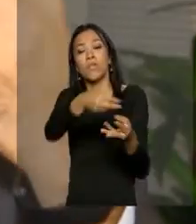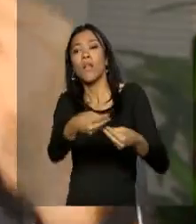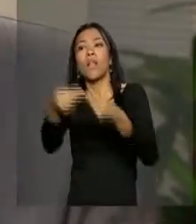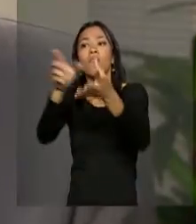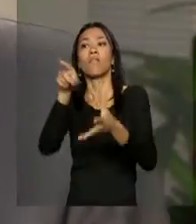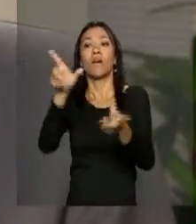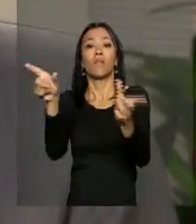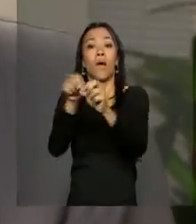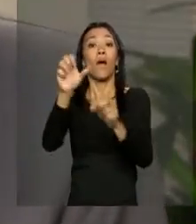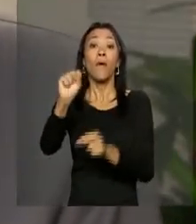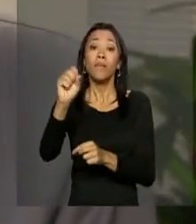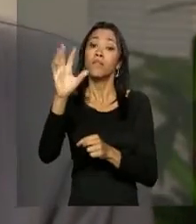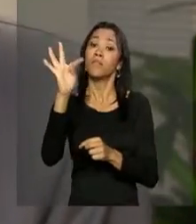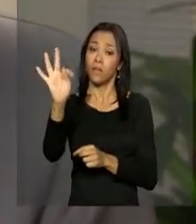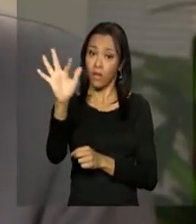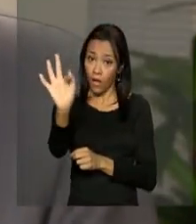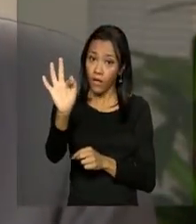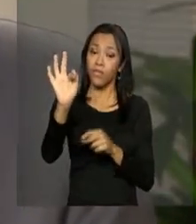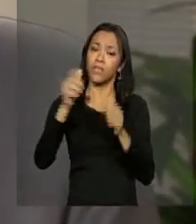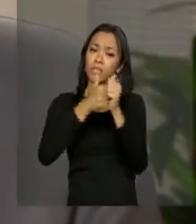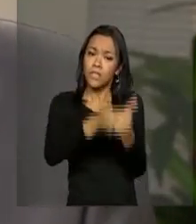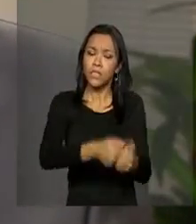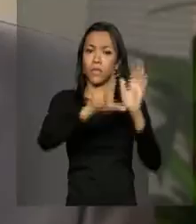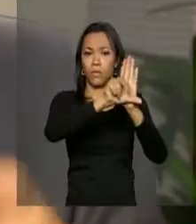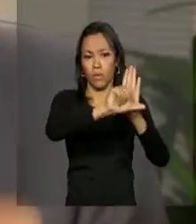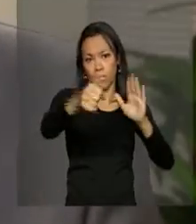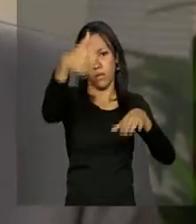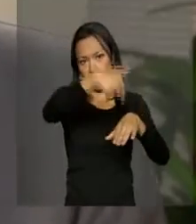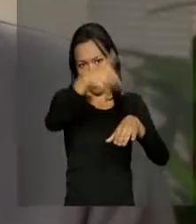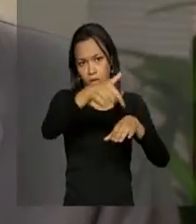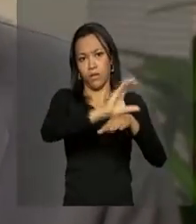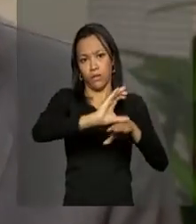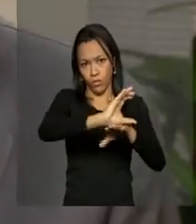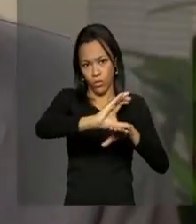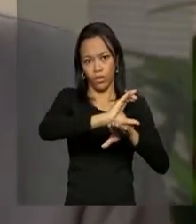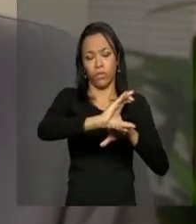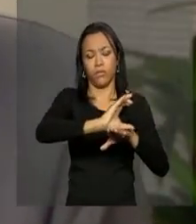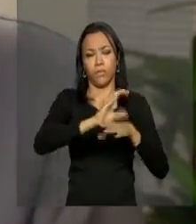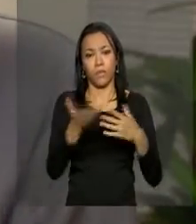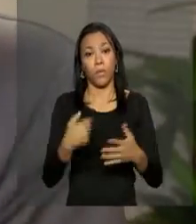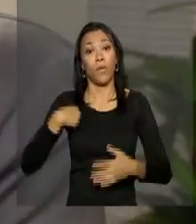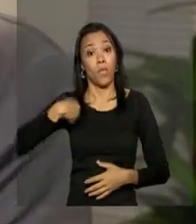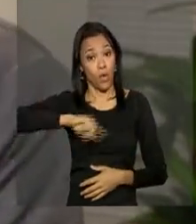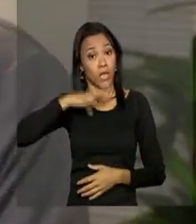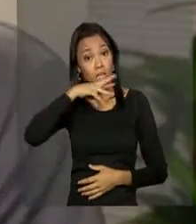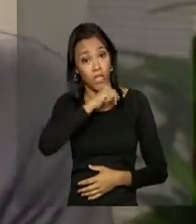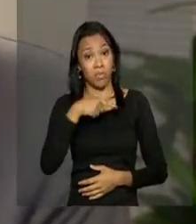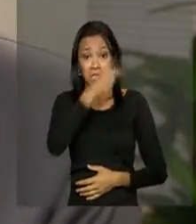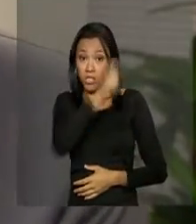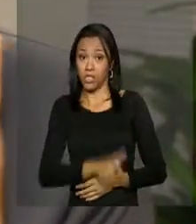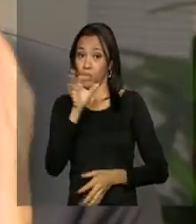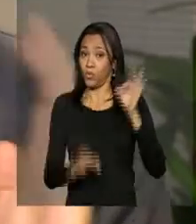é, dentro daquilo que estabelece a Constituição, o órgão judicial que pode apreciar esta matéria. Achamos que houve irregularidade